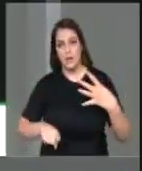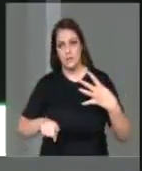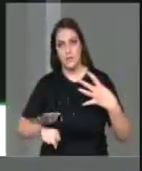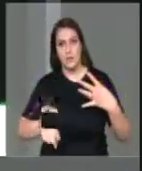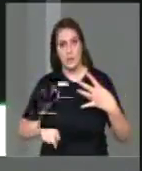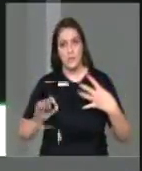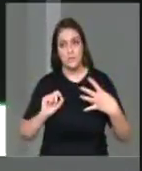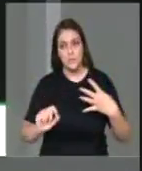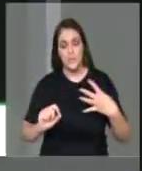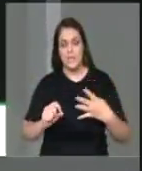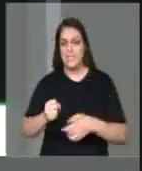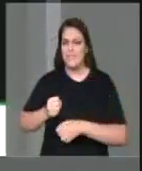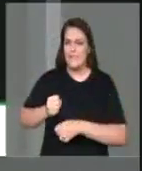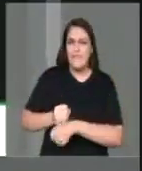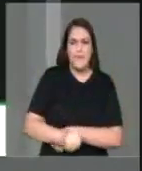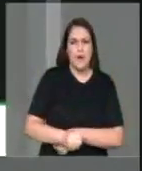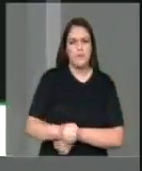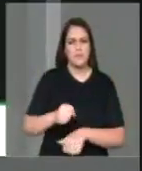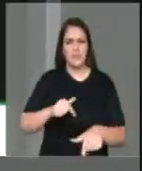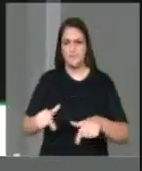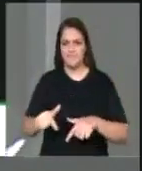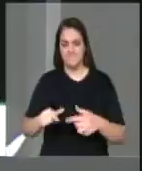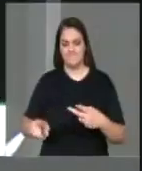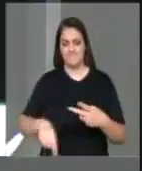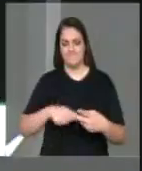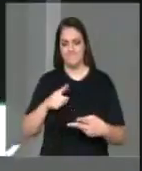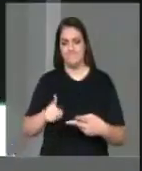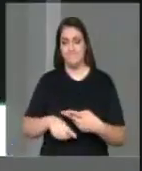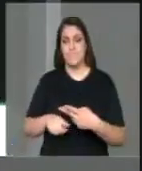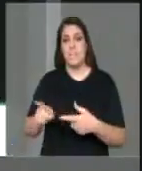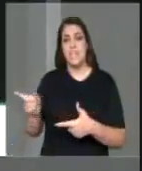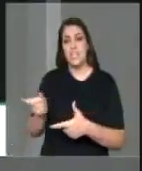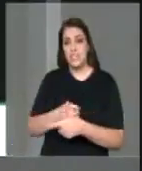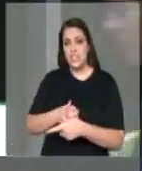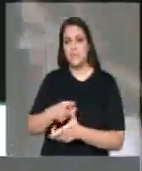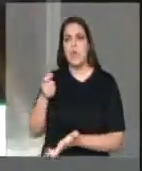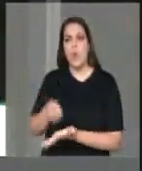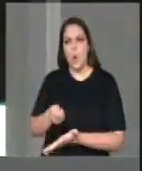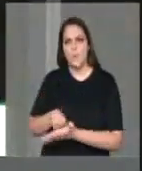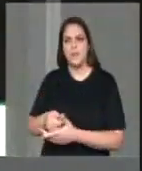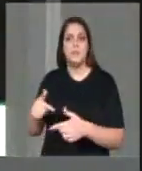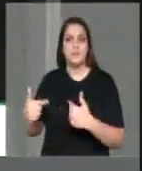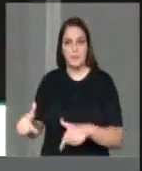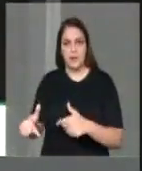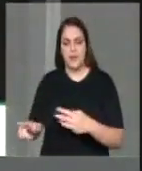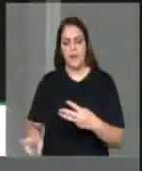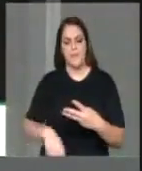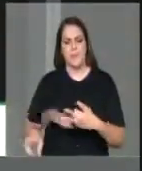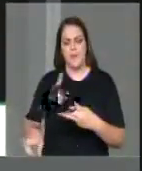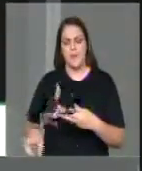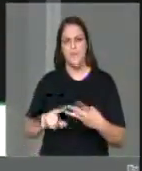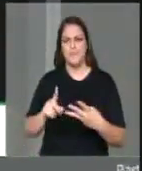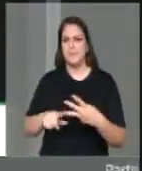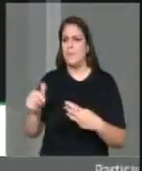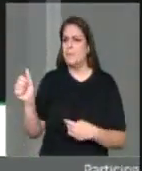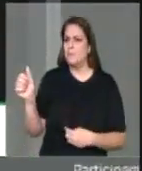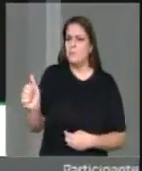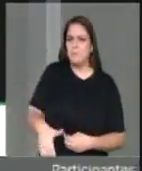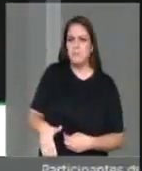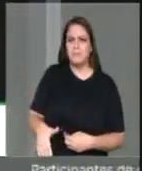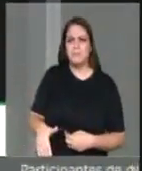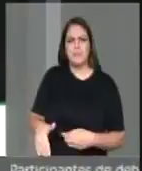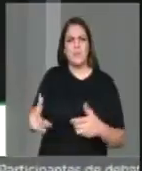trabalho forçado, depois a servidão por dívida, as condições degradantes e as